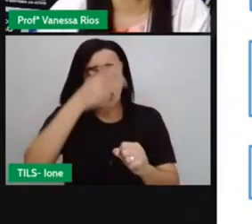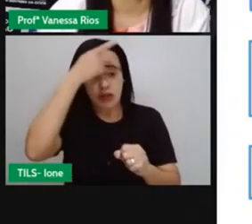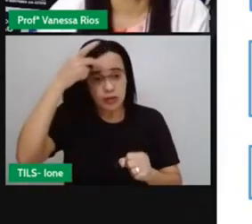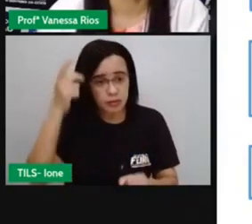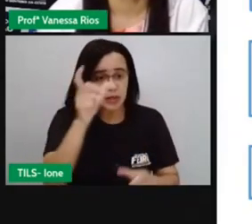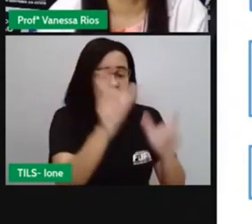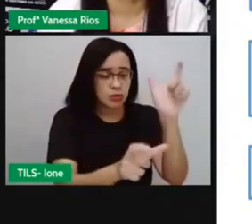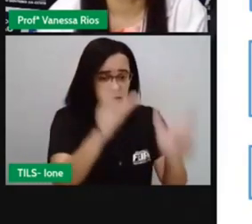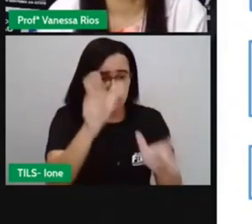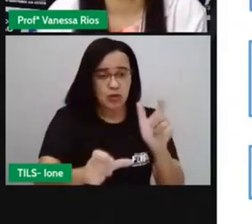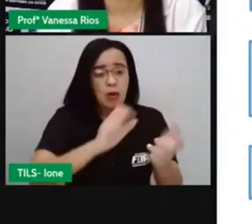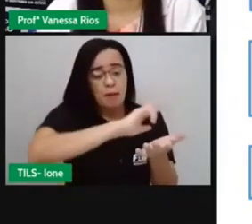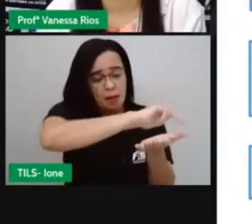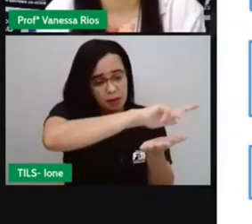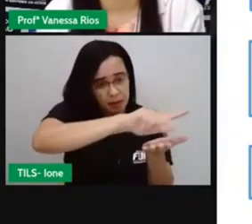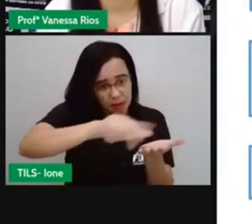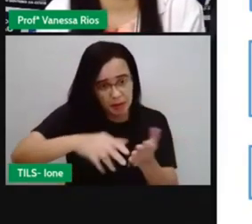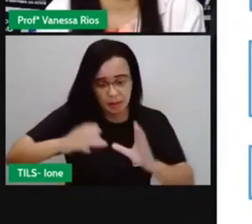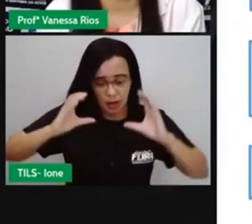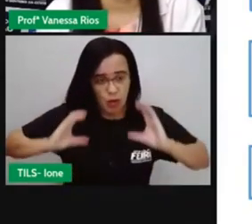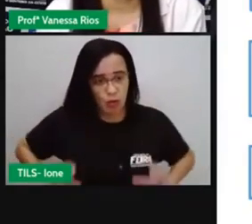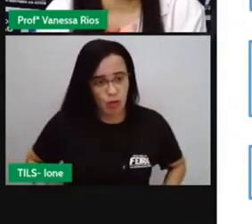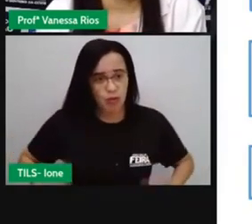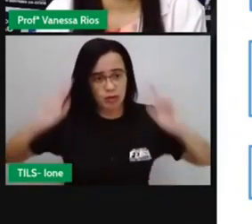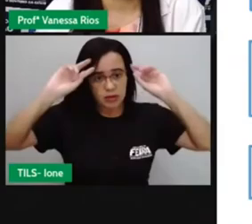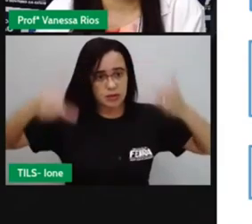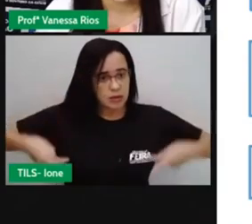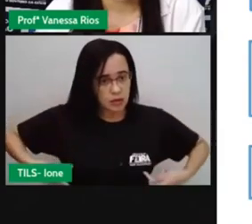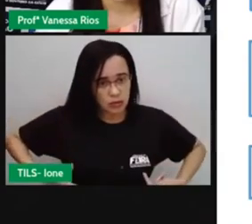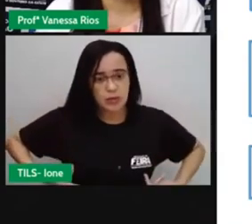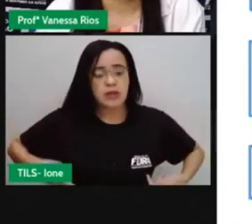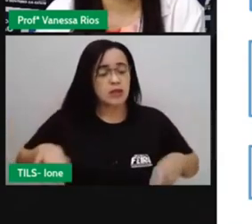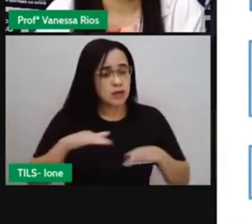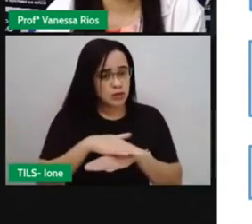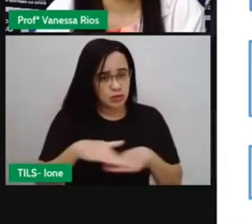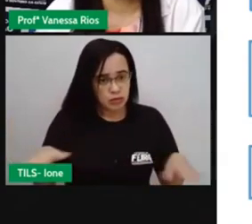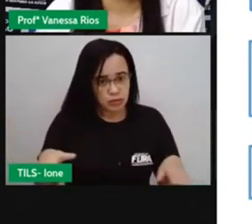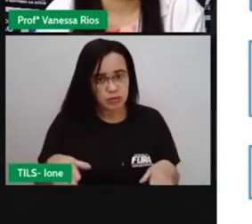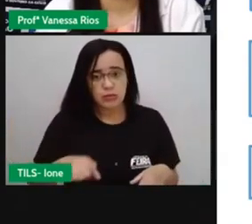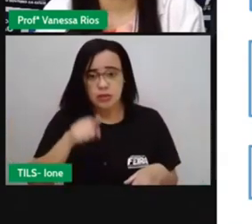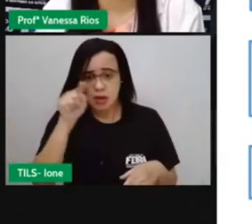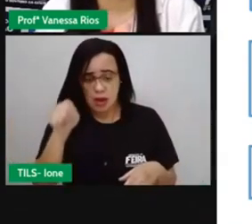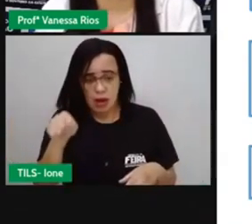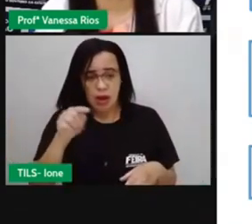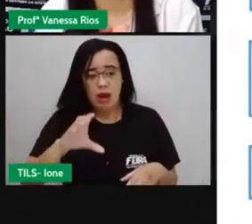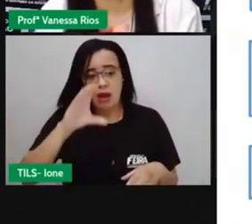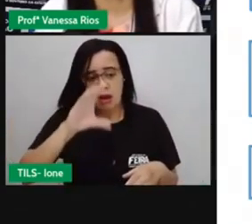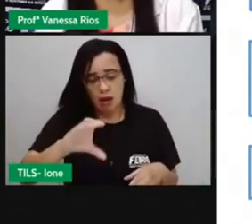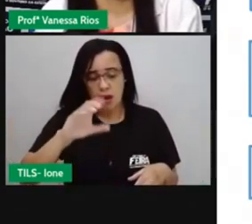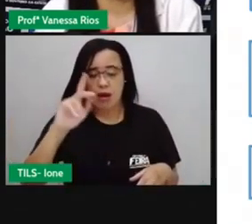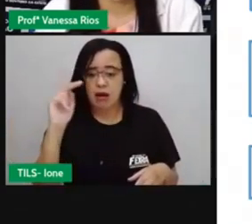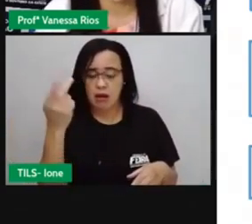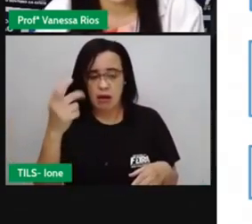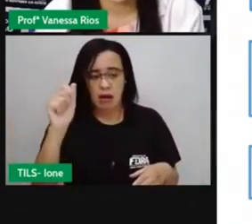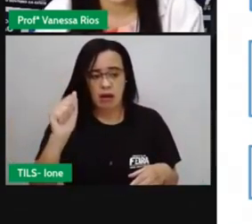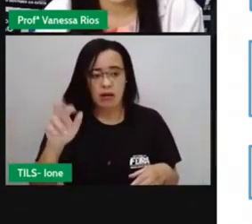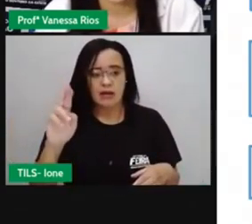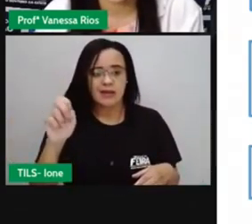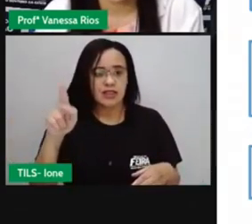comportamentos humanos, sem especificar. A charge, ela já satiriza situações